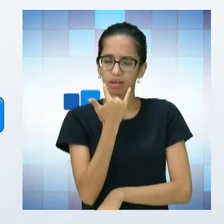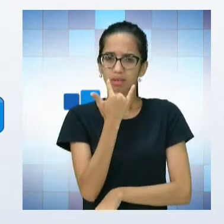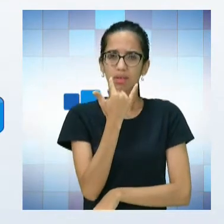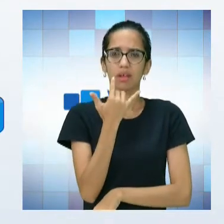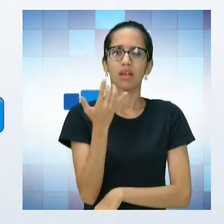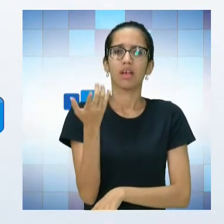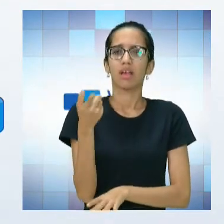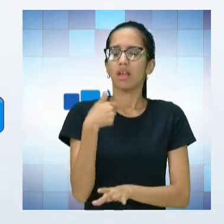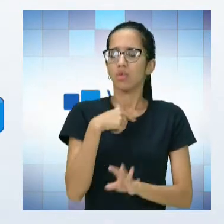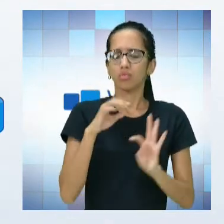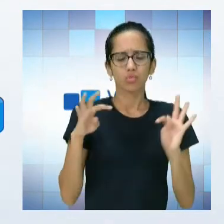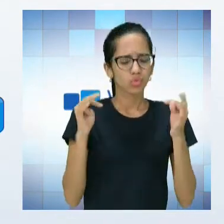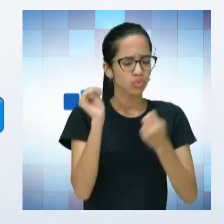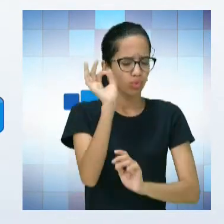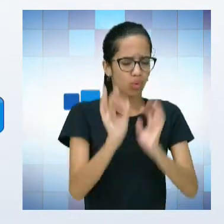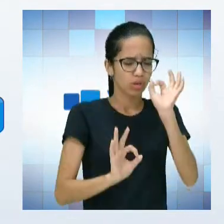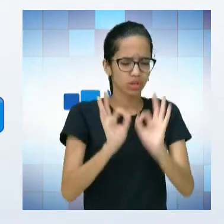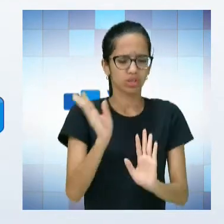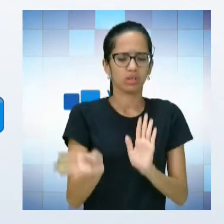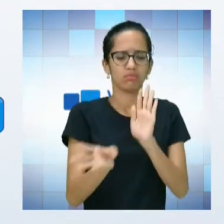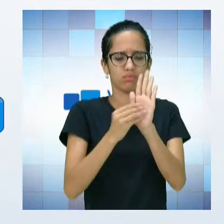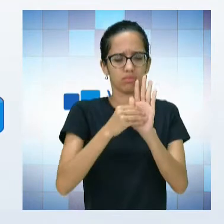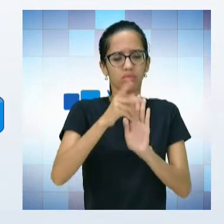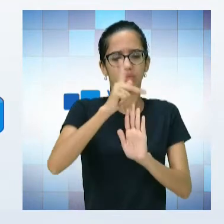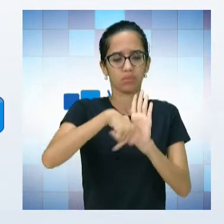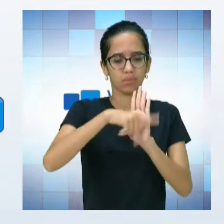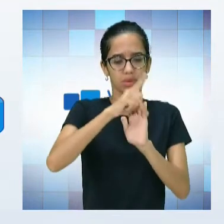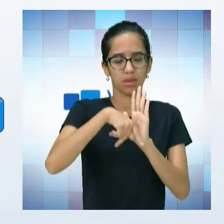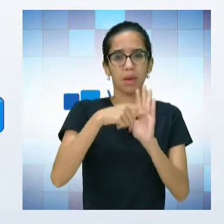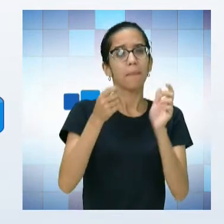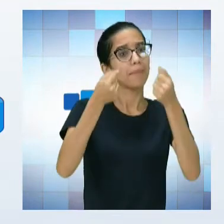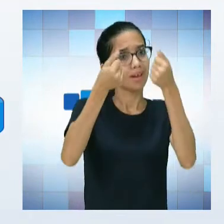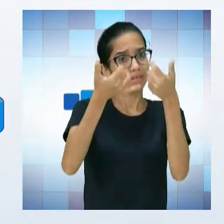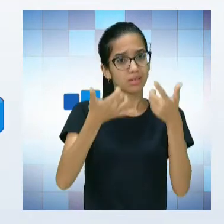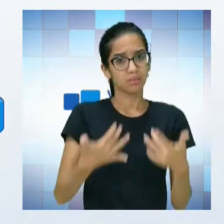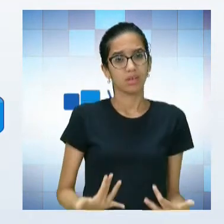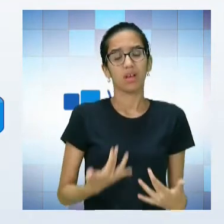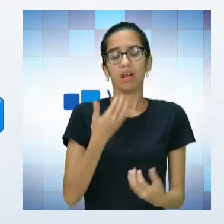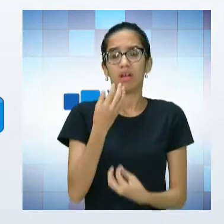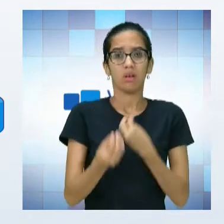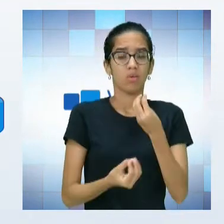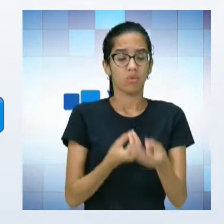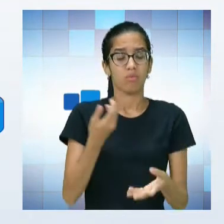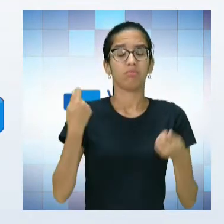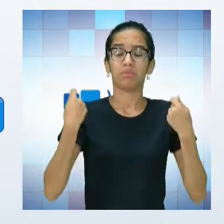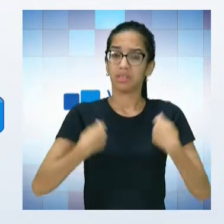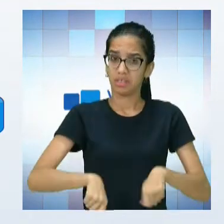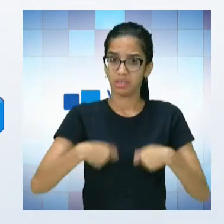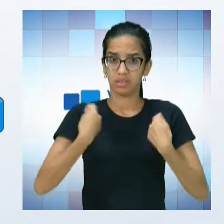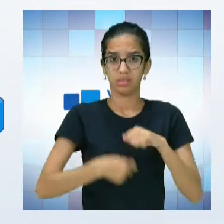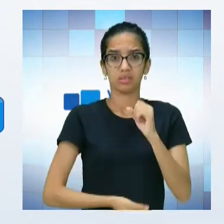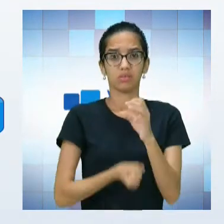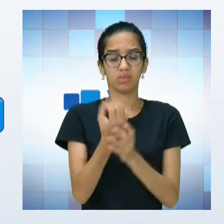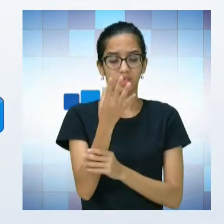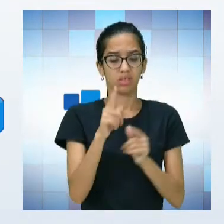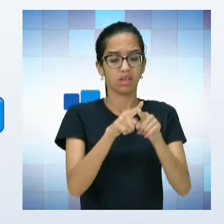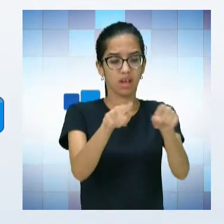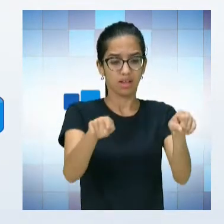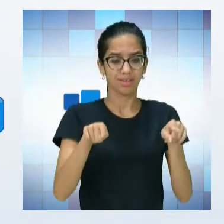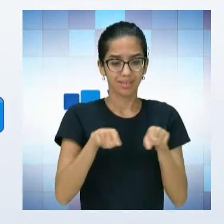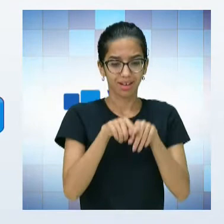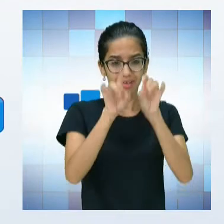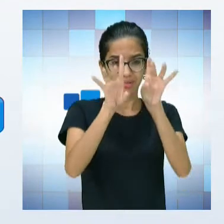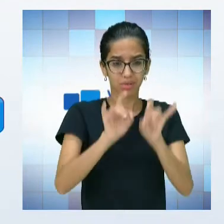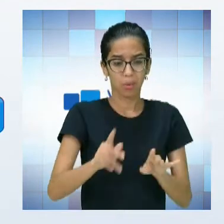eu coloquei naquele projeto para justificar a necessidade da gente estar implantando esse laboratório. E,